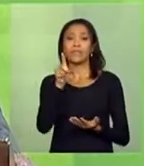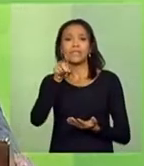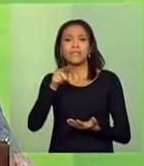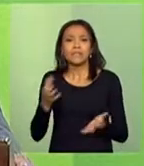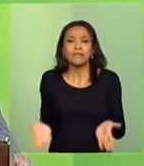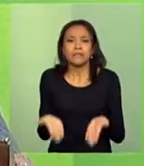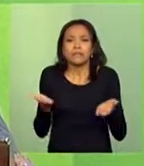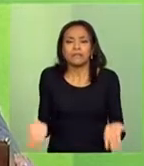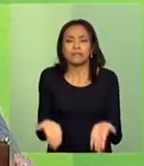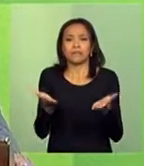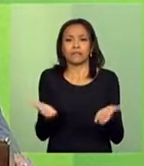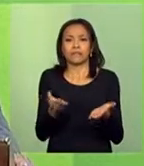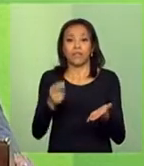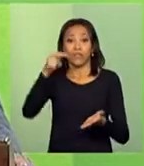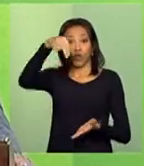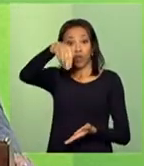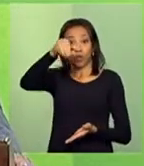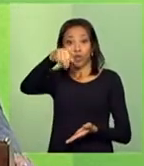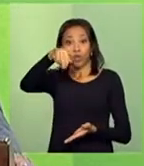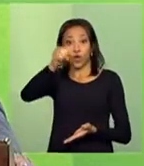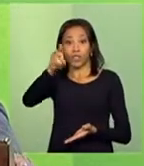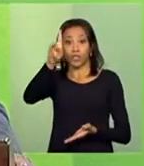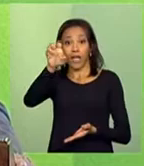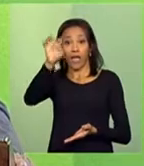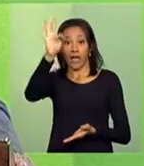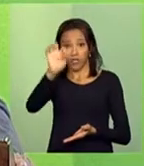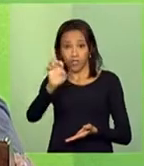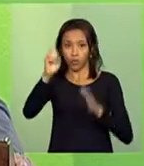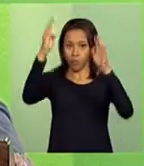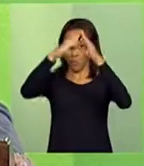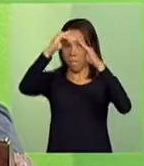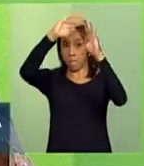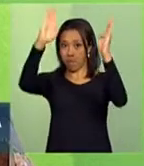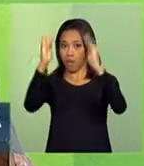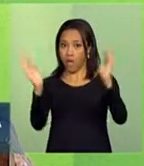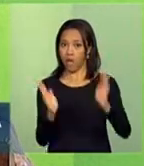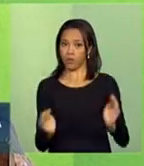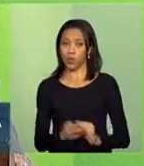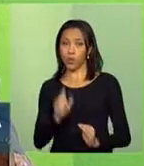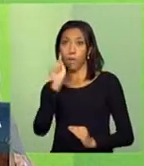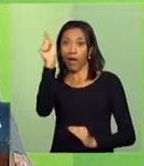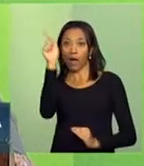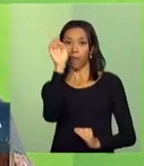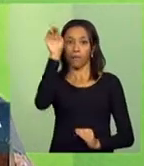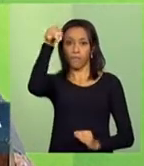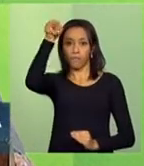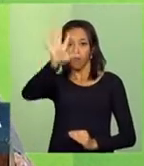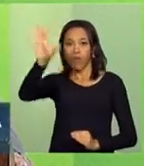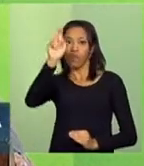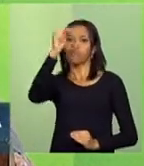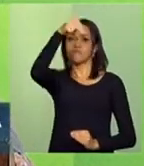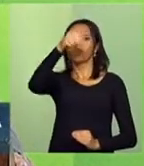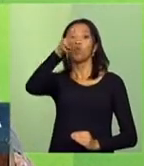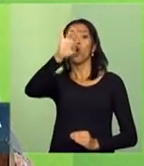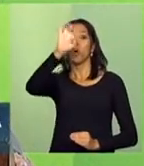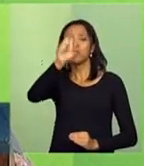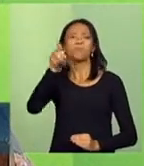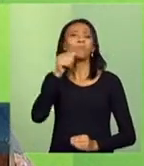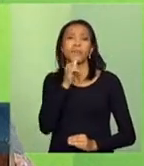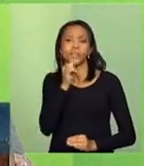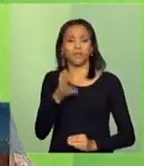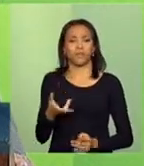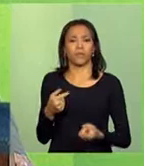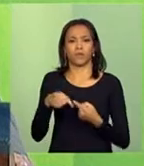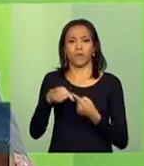no Norte e no Nordeste do país, desafogando, evidentemente, os portos do Sudeste, como o Porto de Santos e o